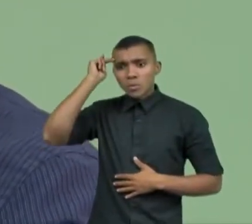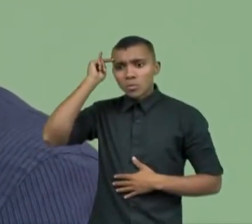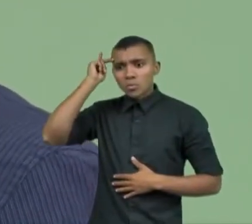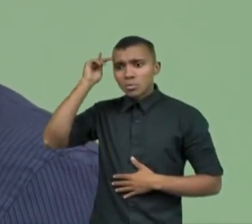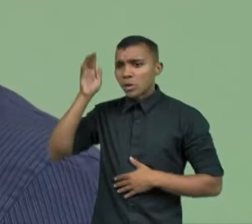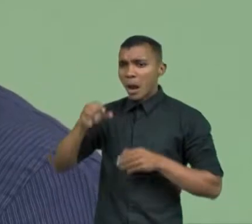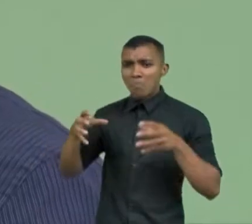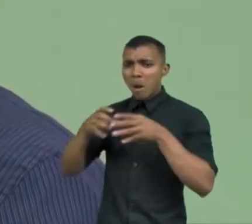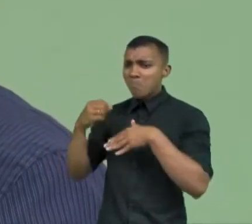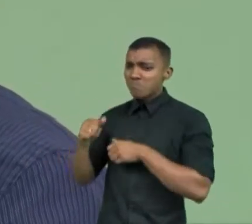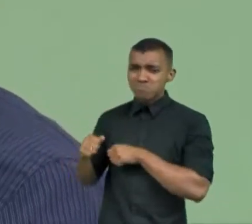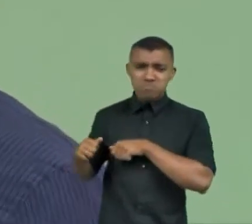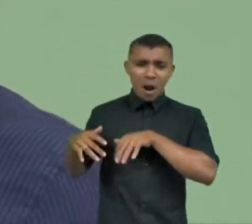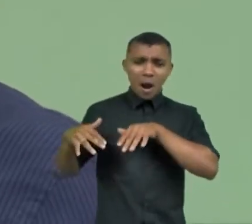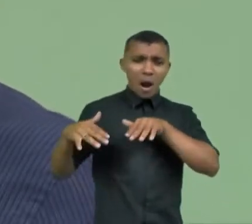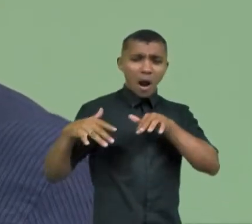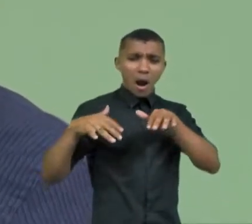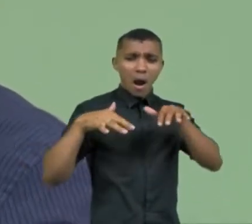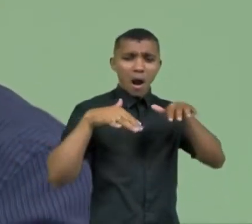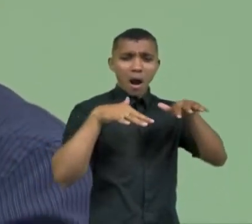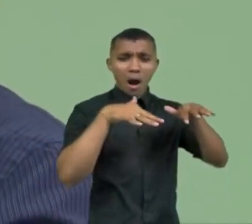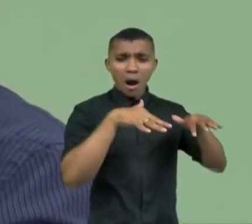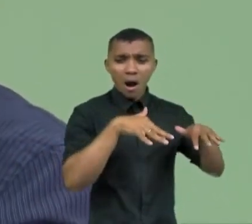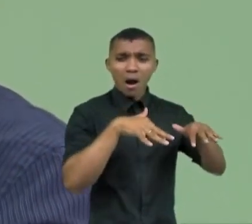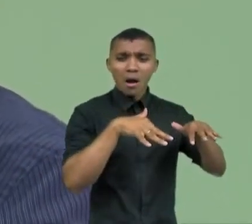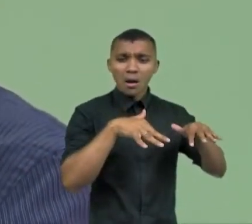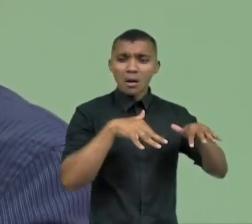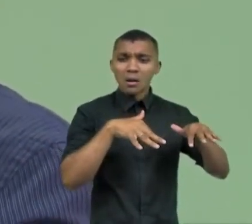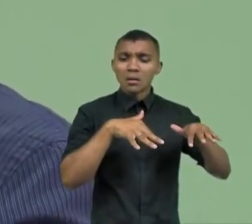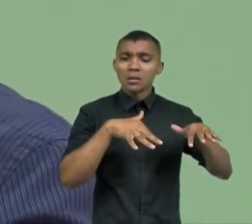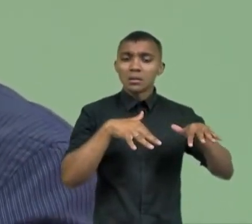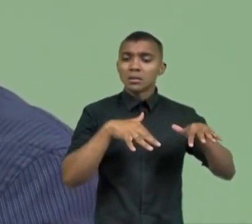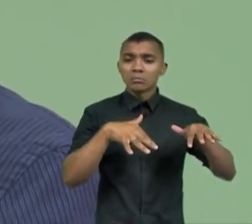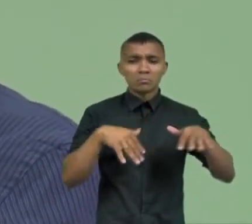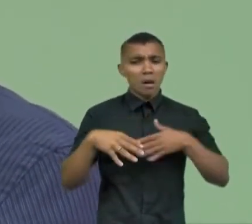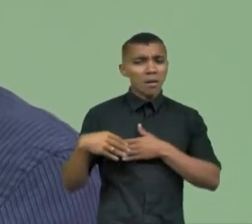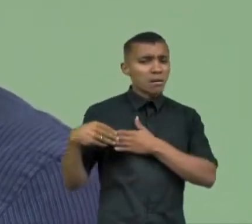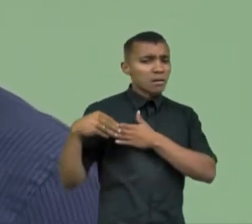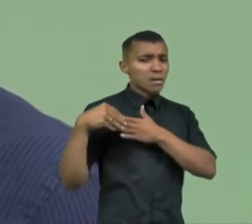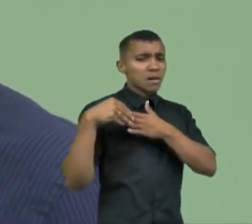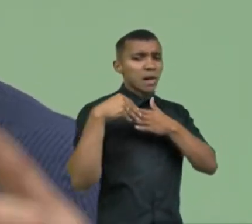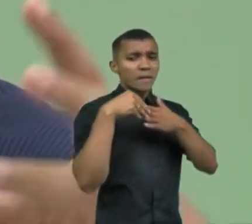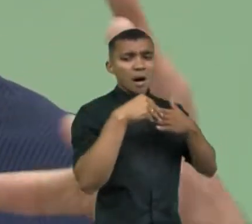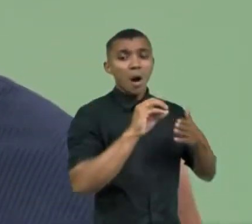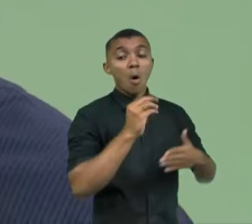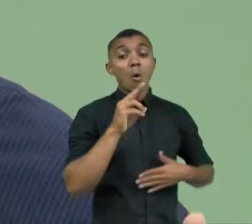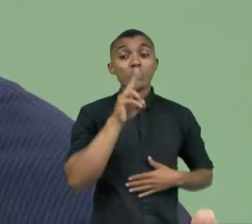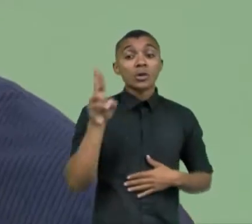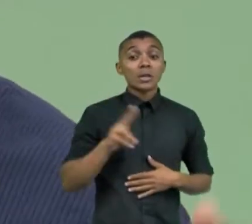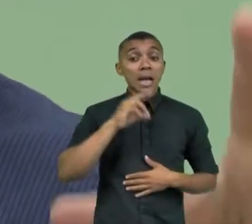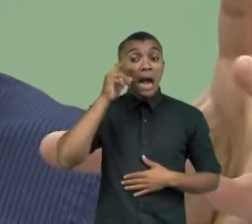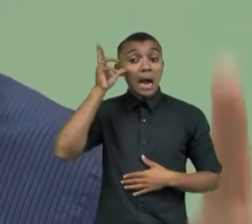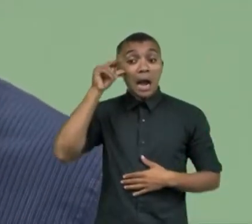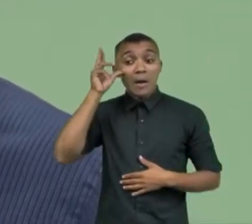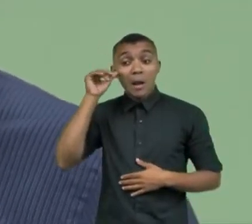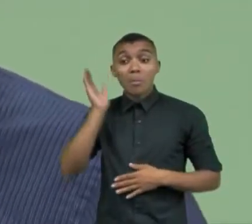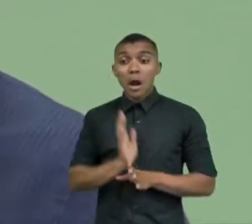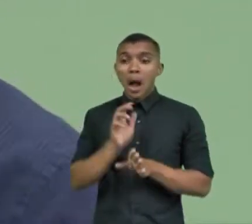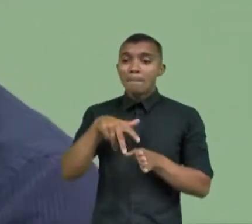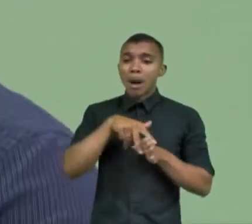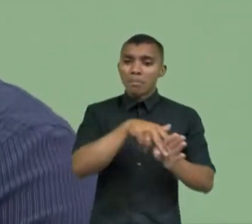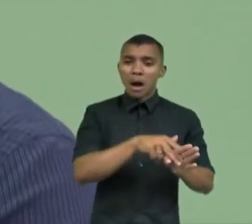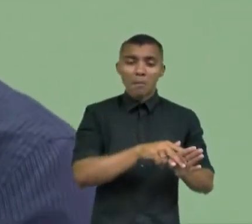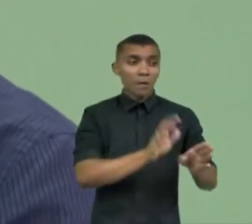em lombos, de burro nessa época, ou através de carroças para votar em bloco naquele